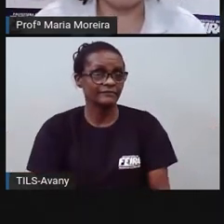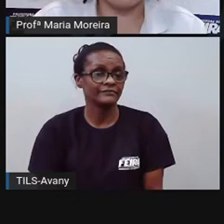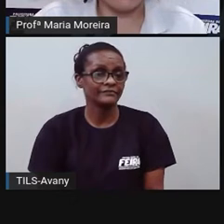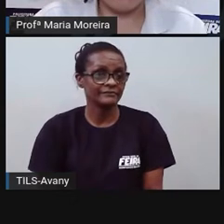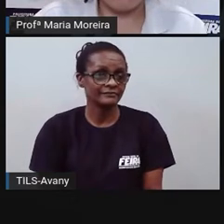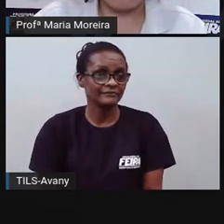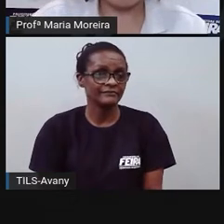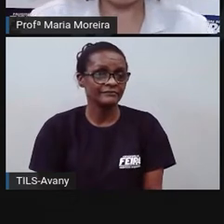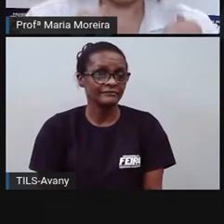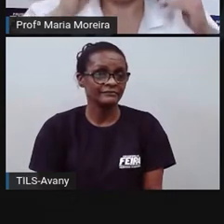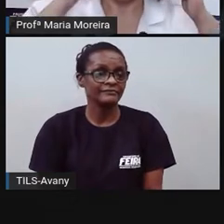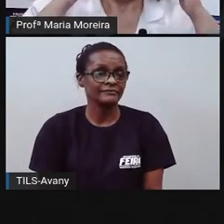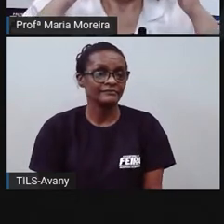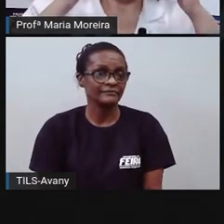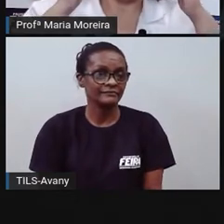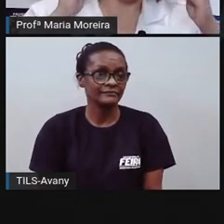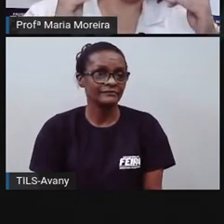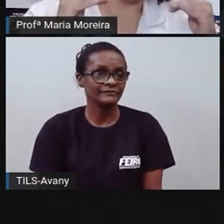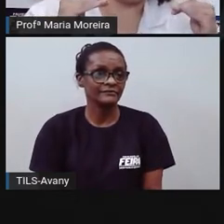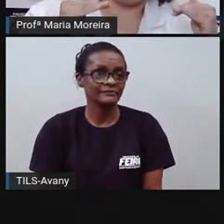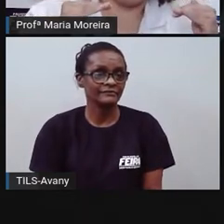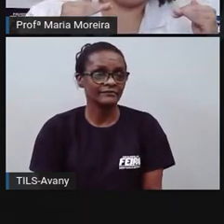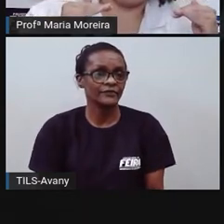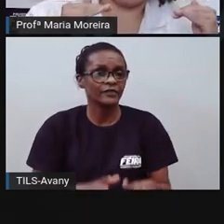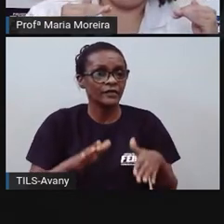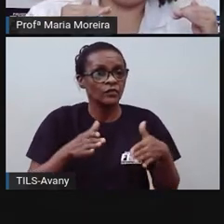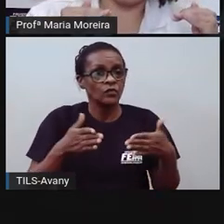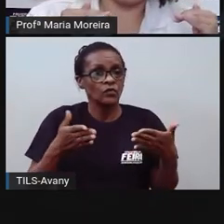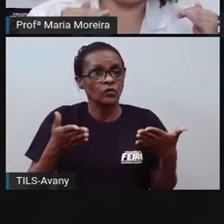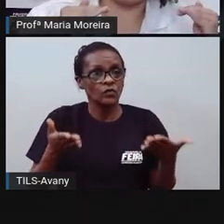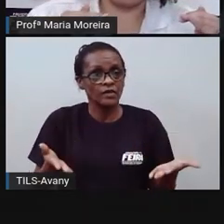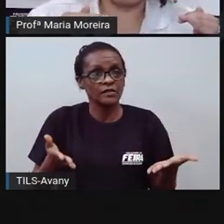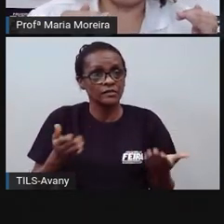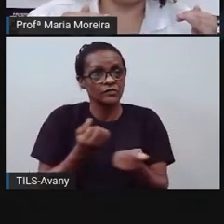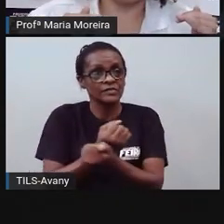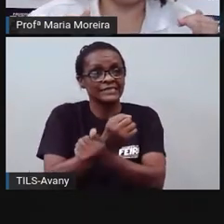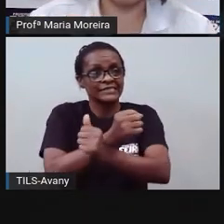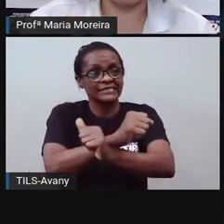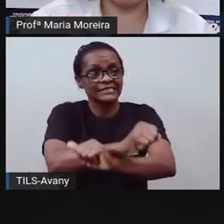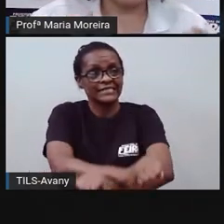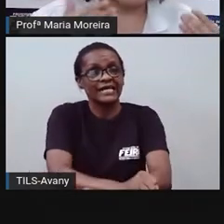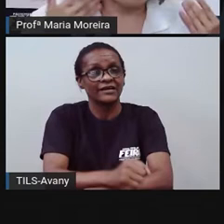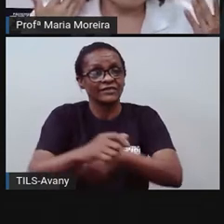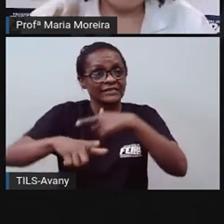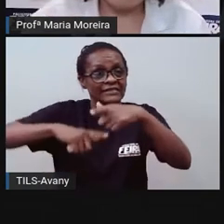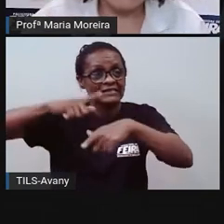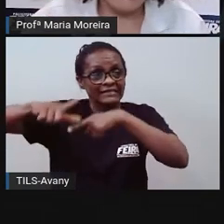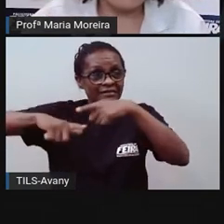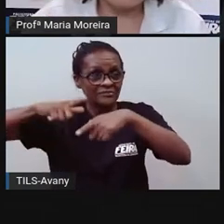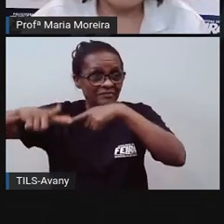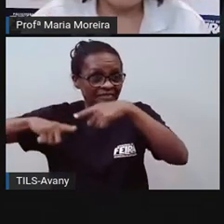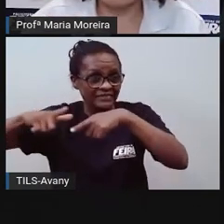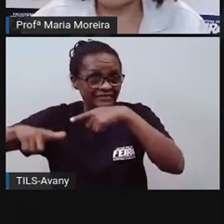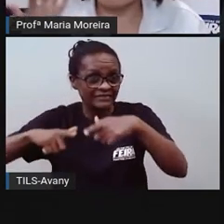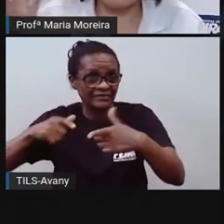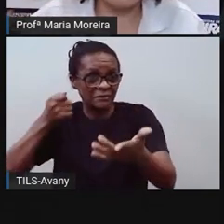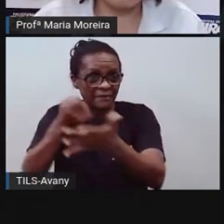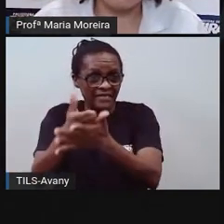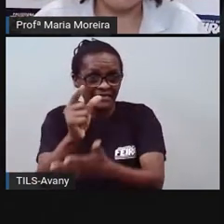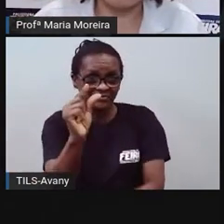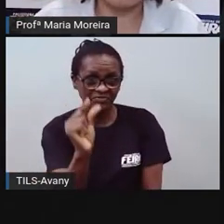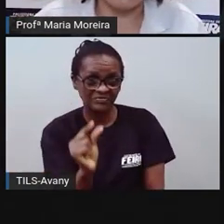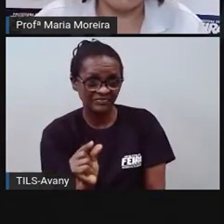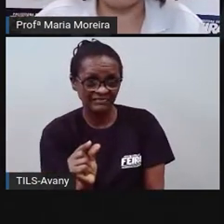da economia? Pois é. Quando você tem esses escravos, você tem o quê? Uma mão de obra barata. Você não